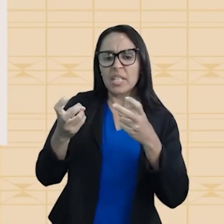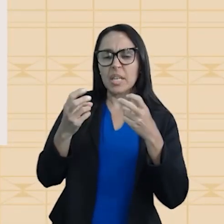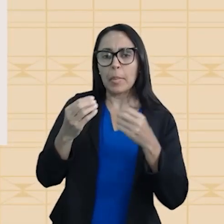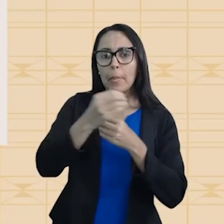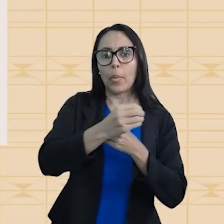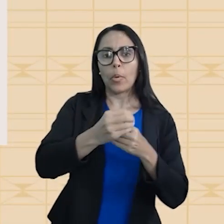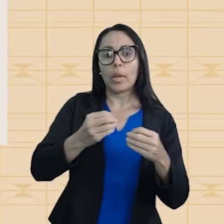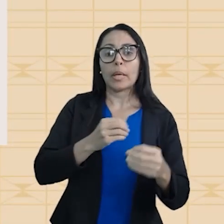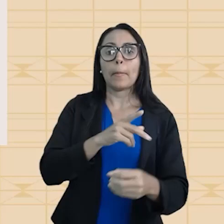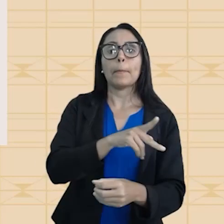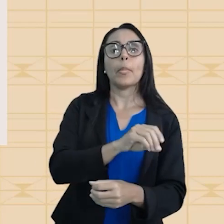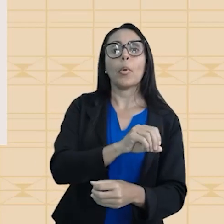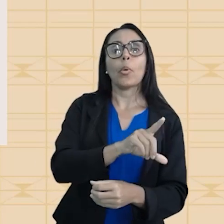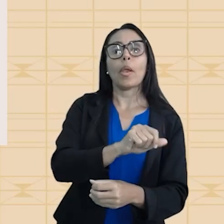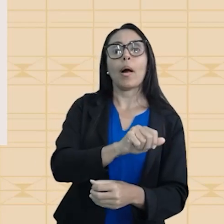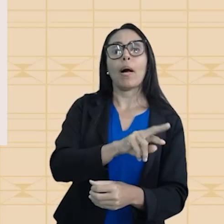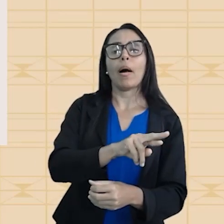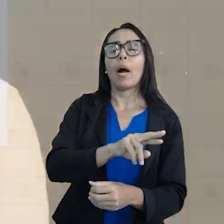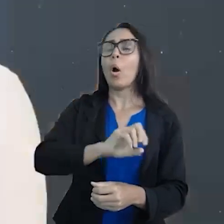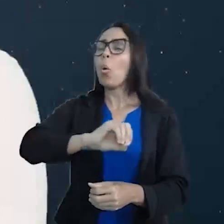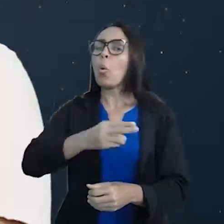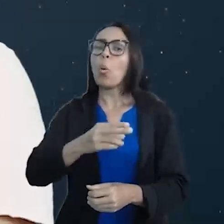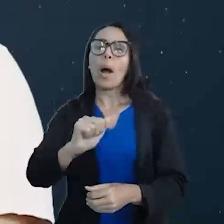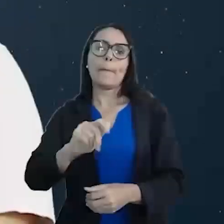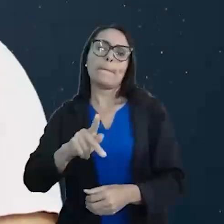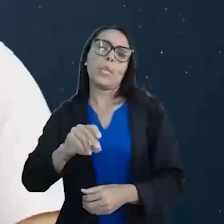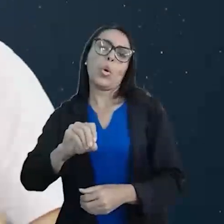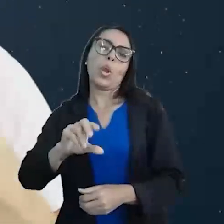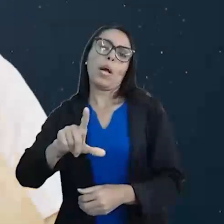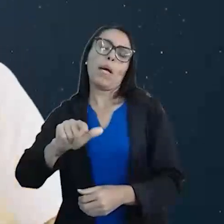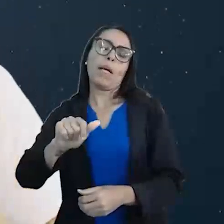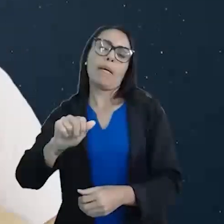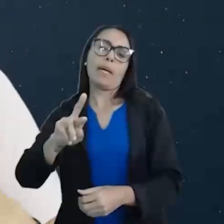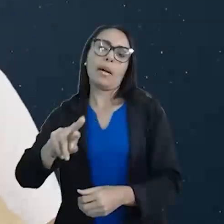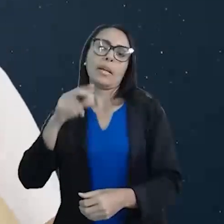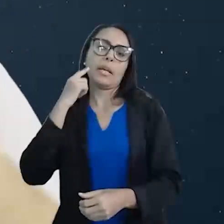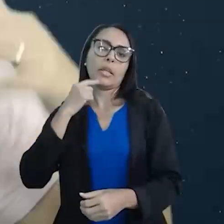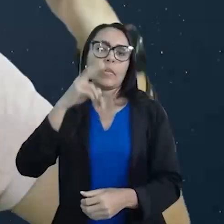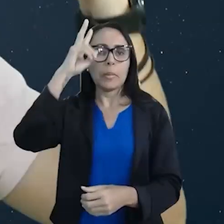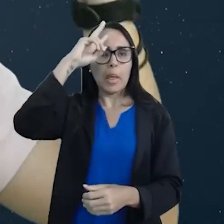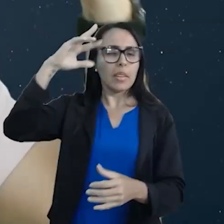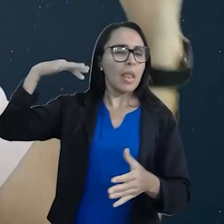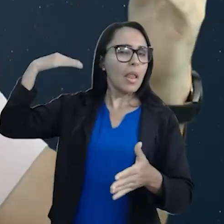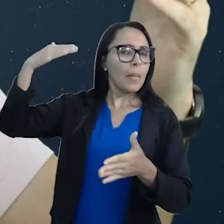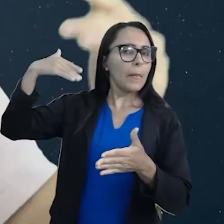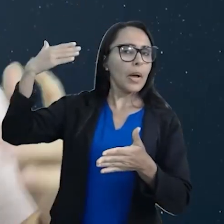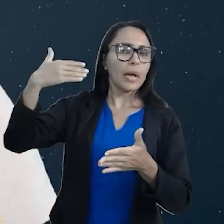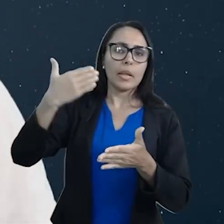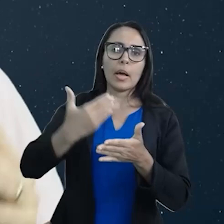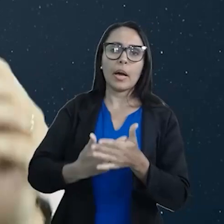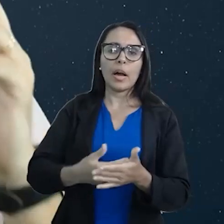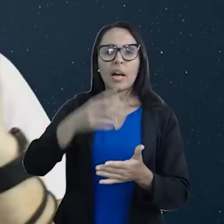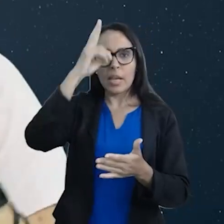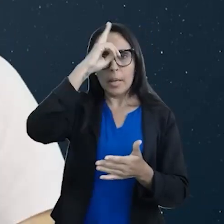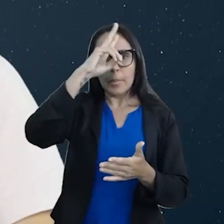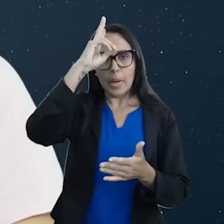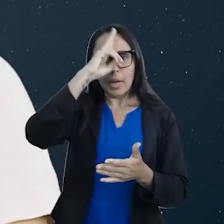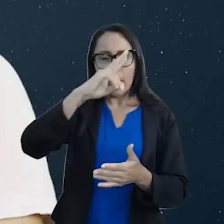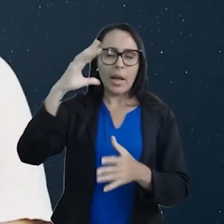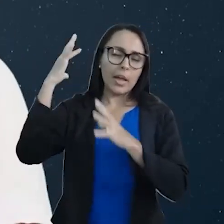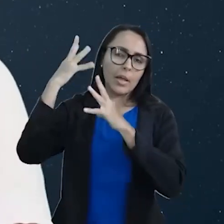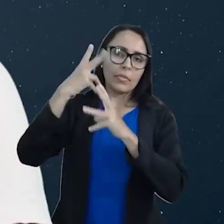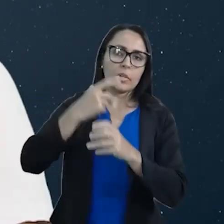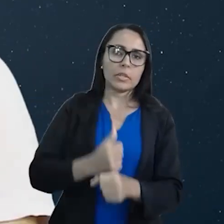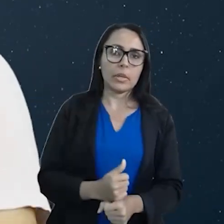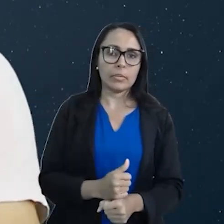molécula é polar ou se ela é apolar. Aí você vai ter que relembrar lá, eletronegatividade e